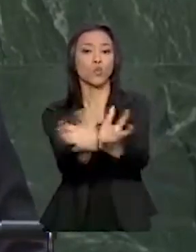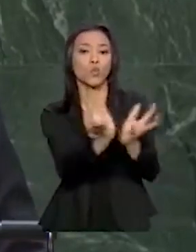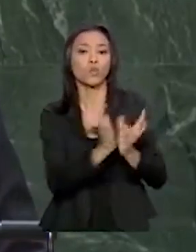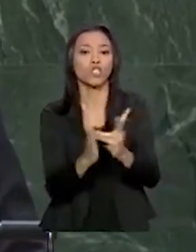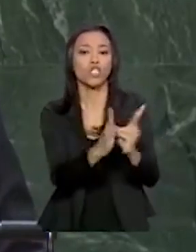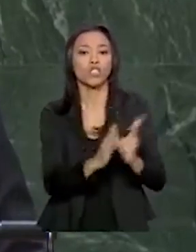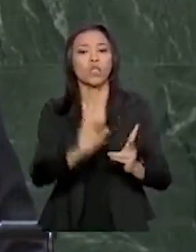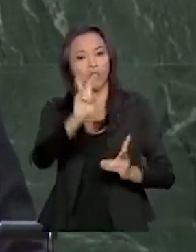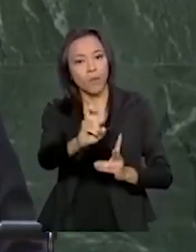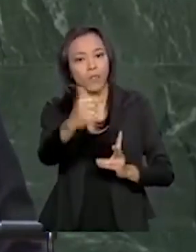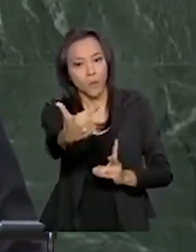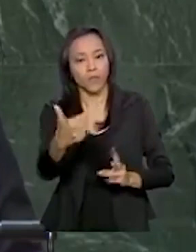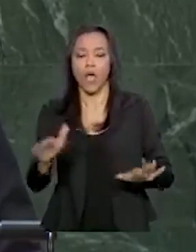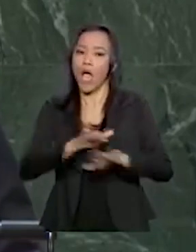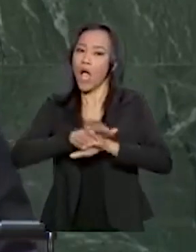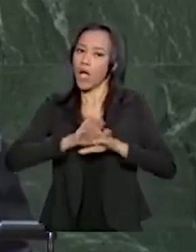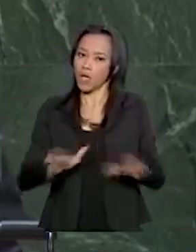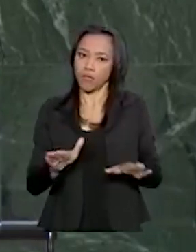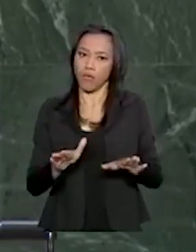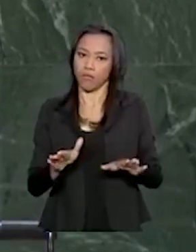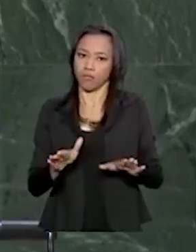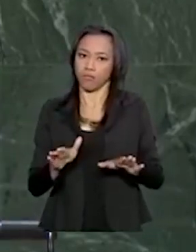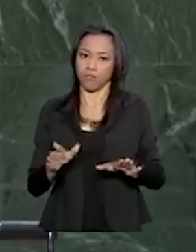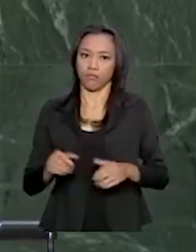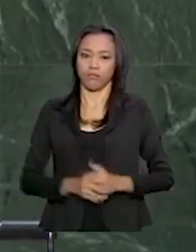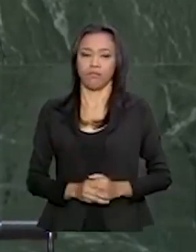Acabou o monopólio do senhor Raoni.